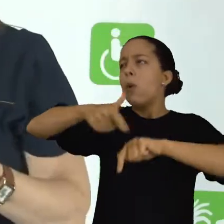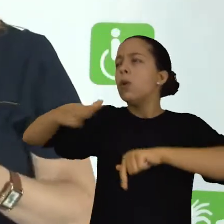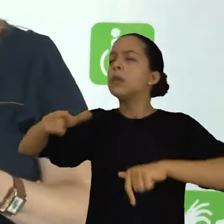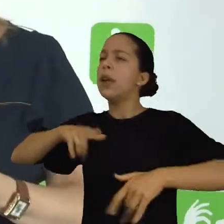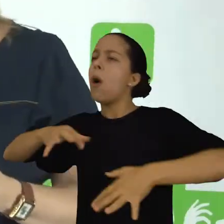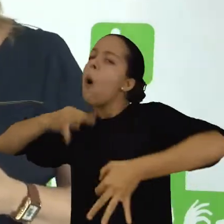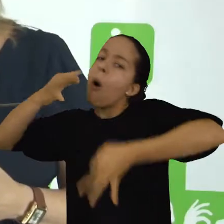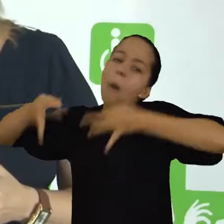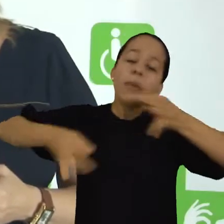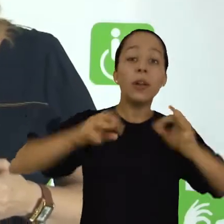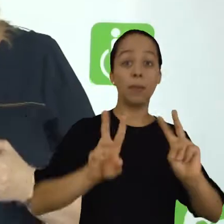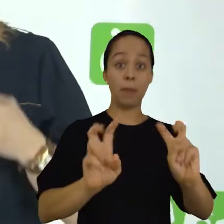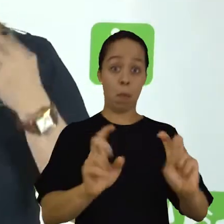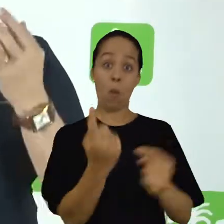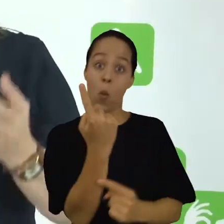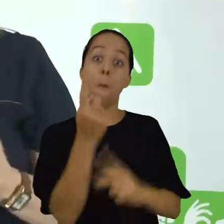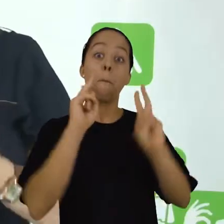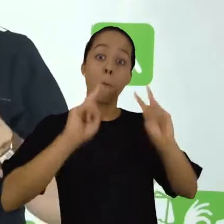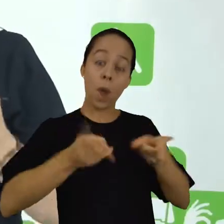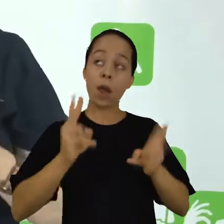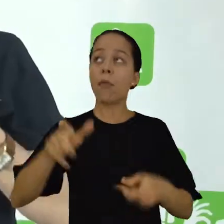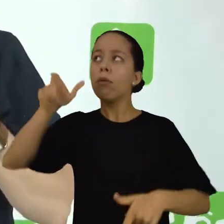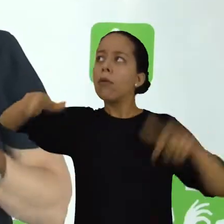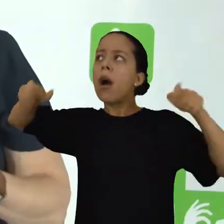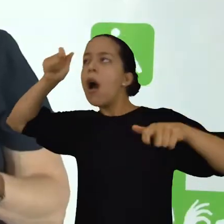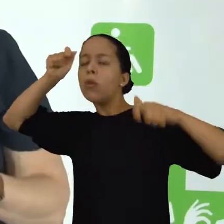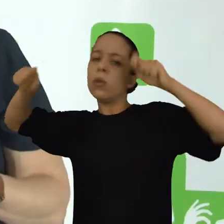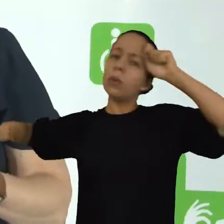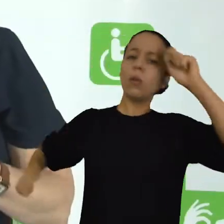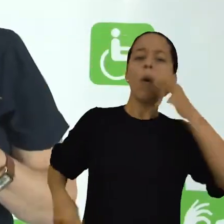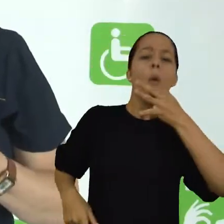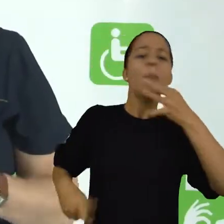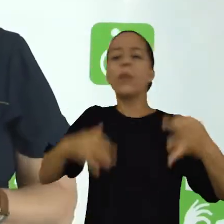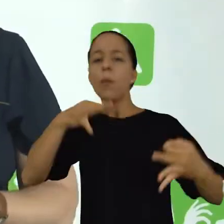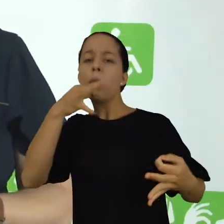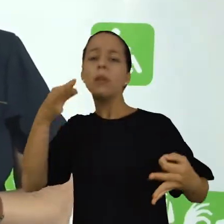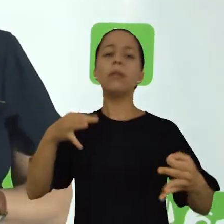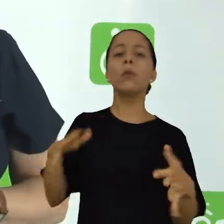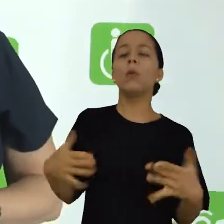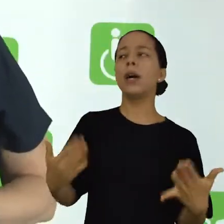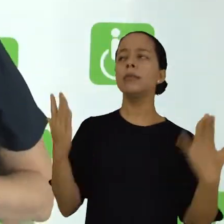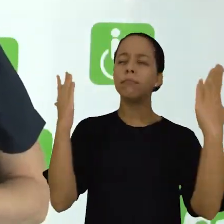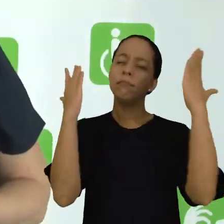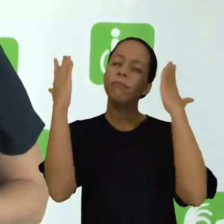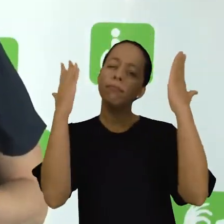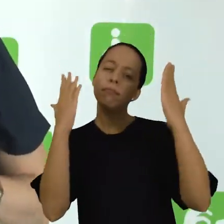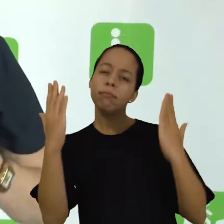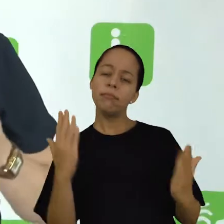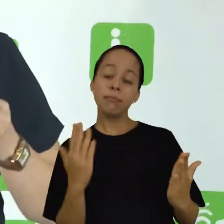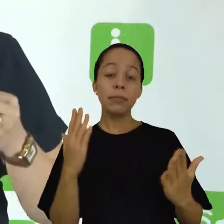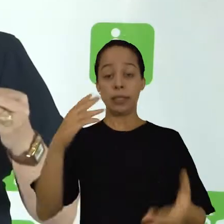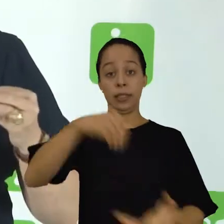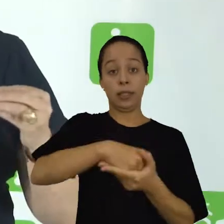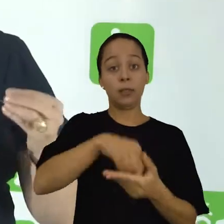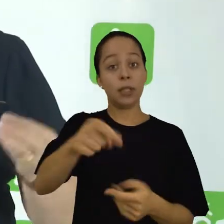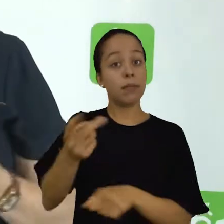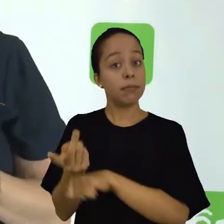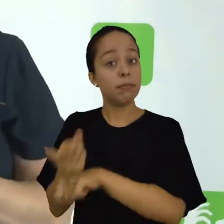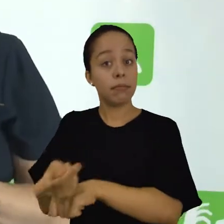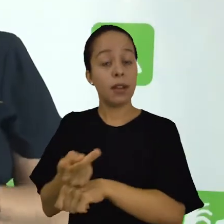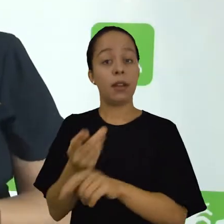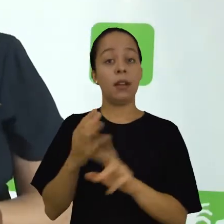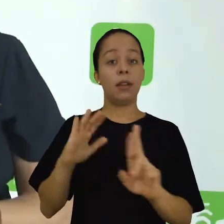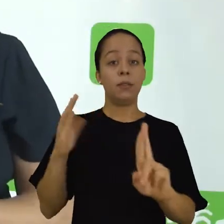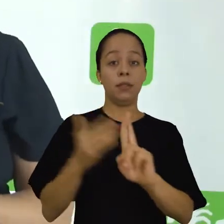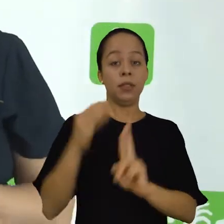tema, outras teorias, outros pesquisadores. E para isso você pode buscar como